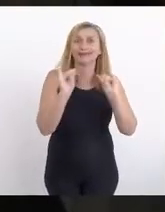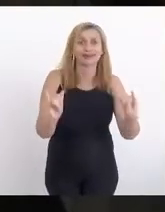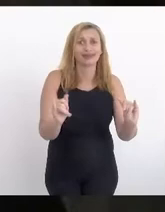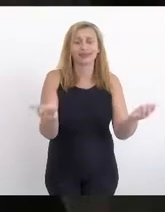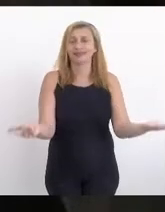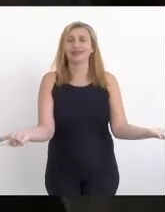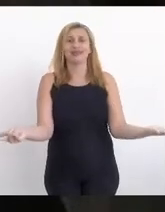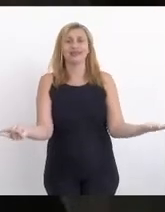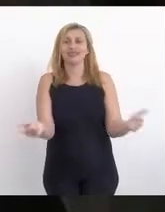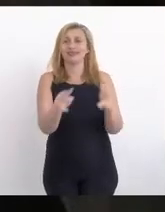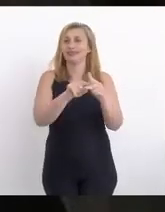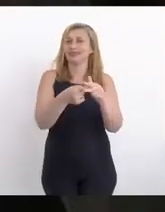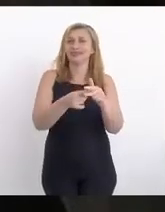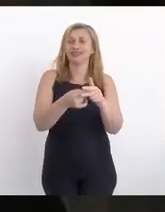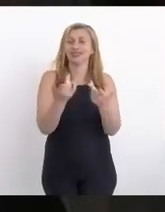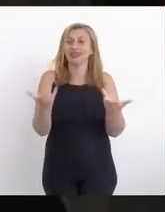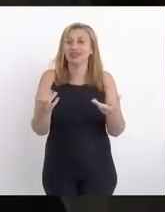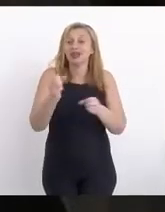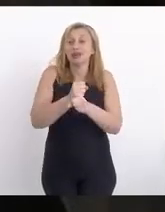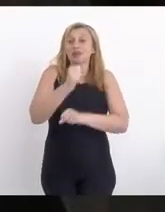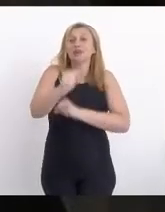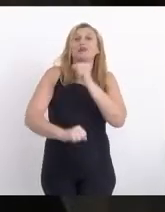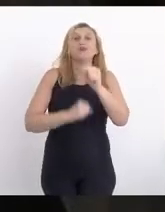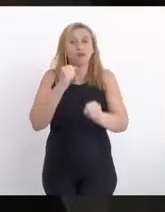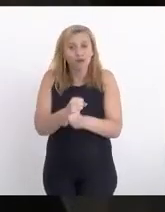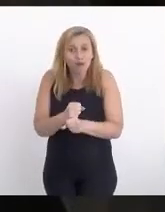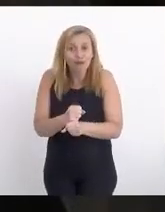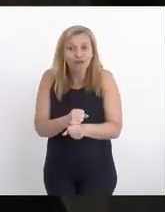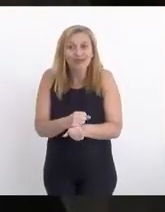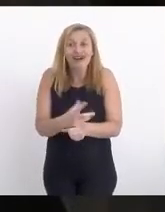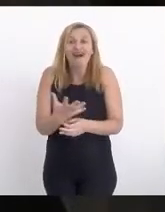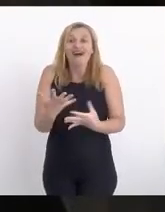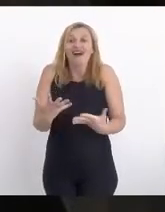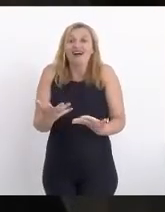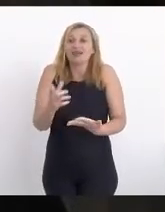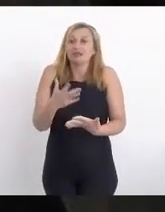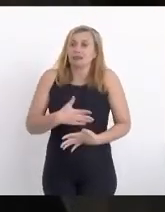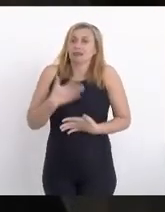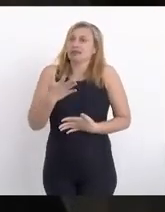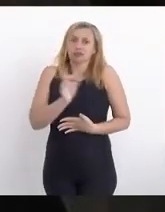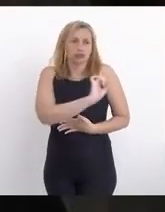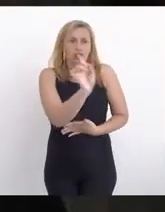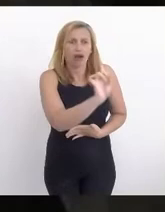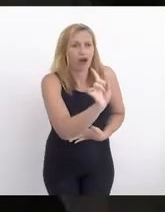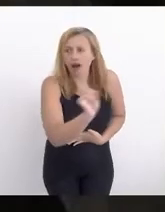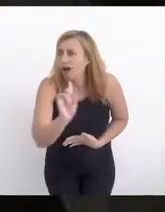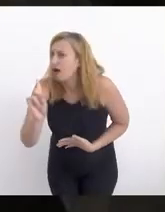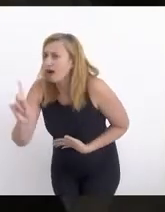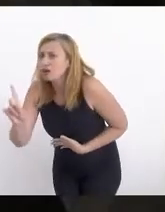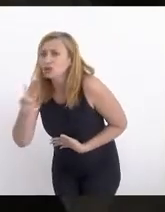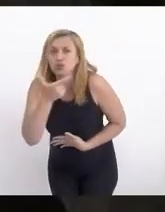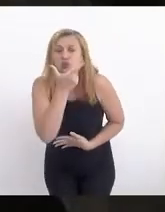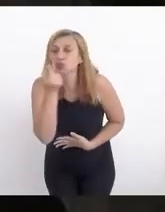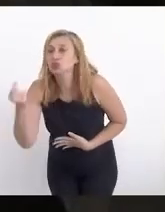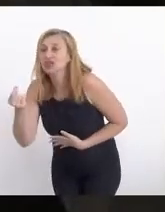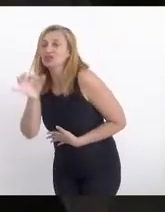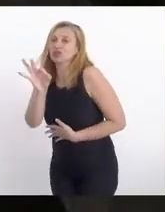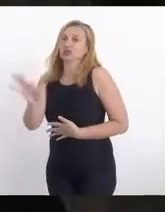um reajuste para o ano que vem, não se assustem, de 200%.